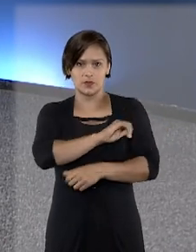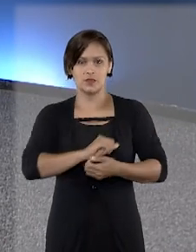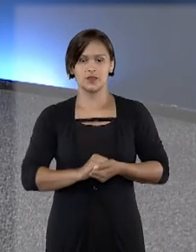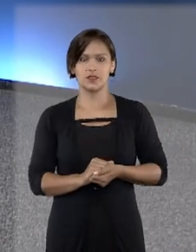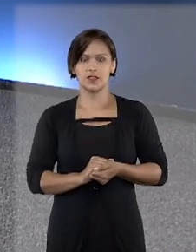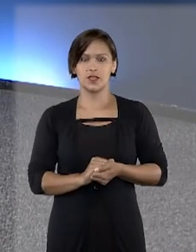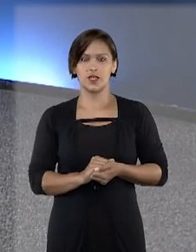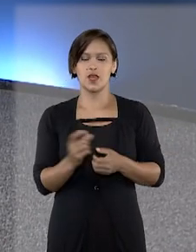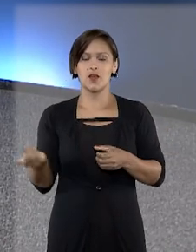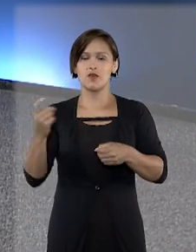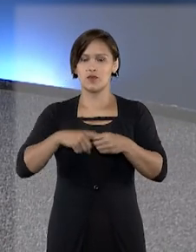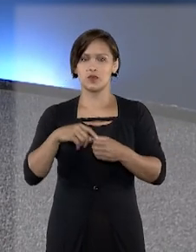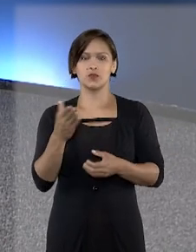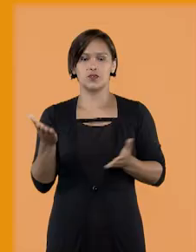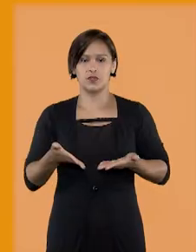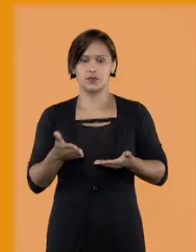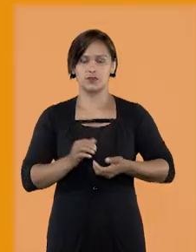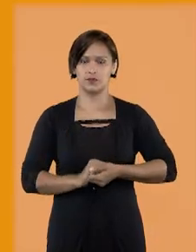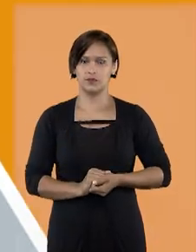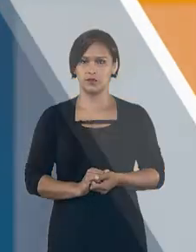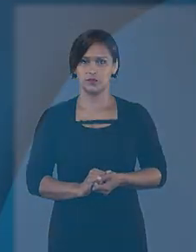Janeiro. Eu volto em instantes.